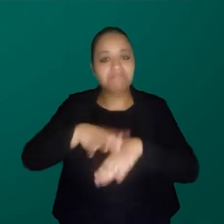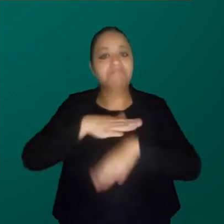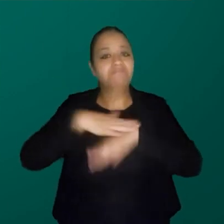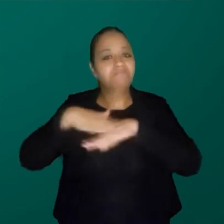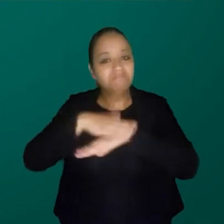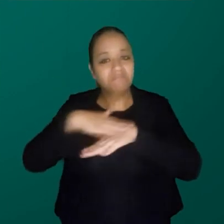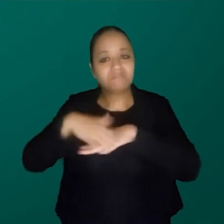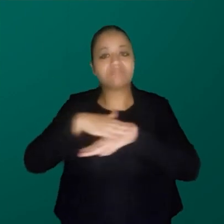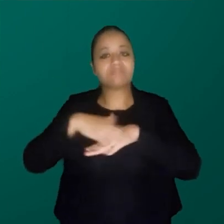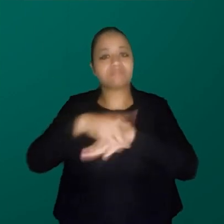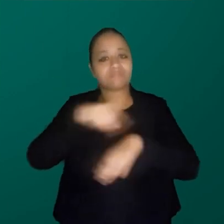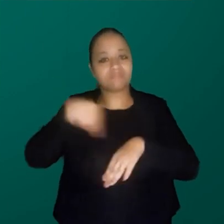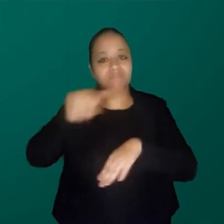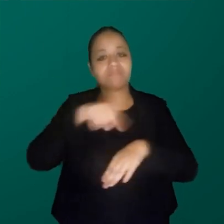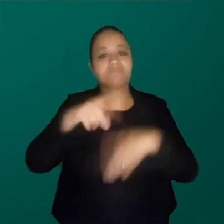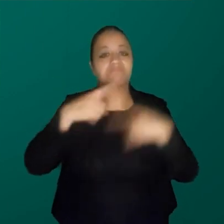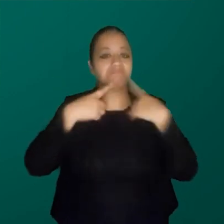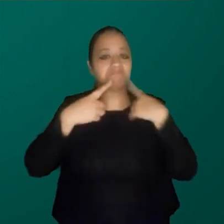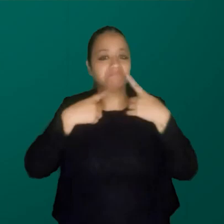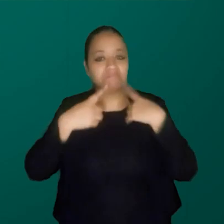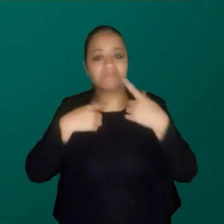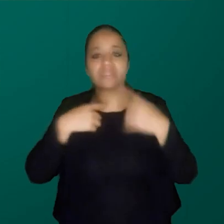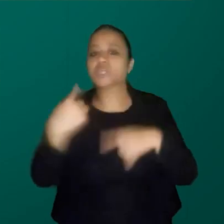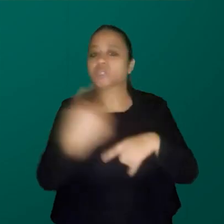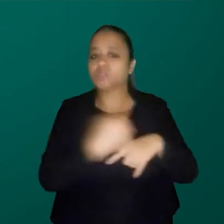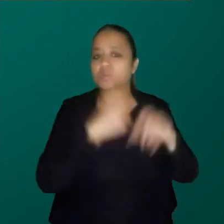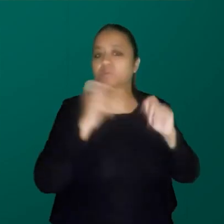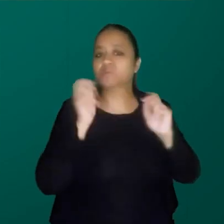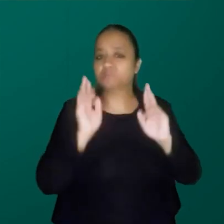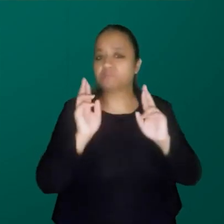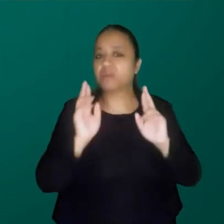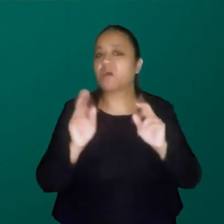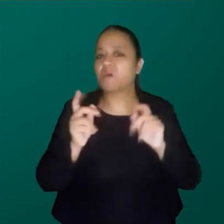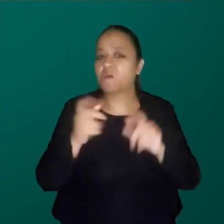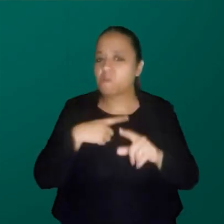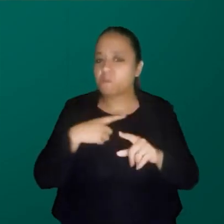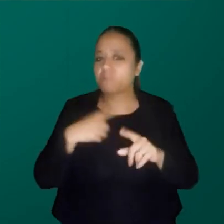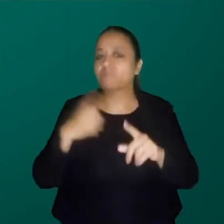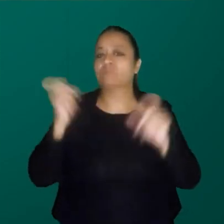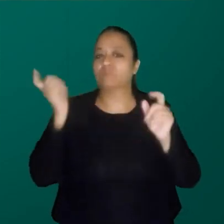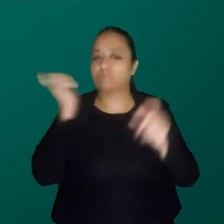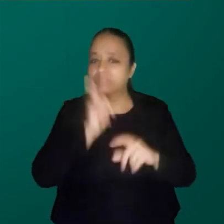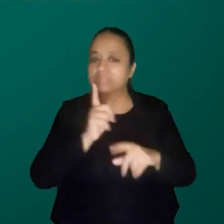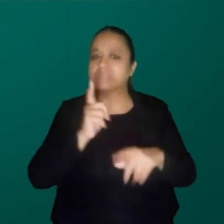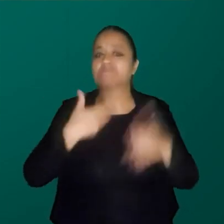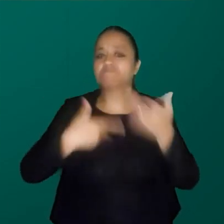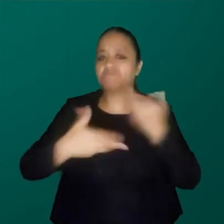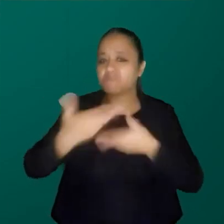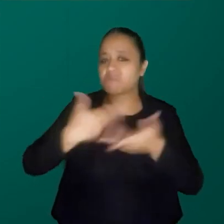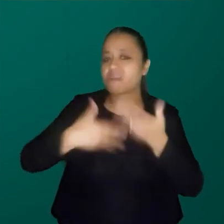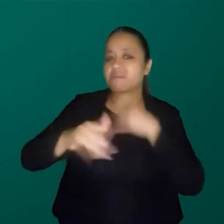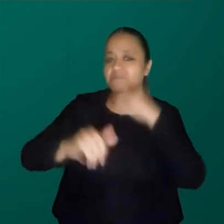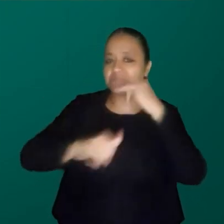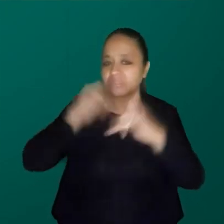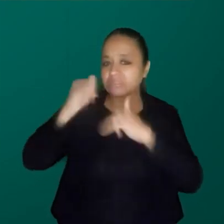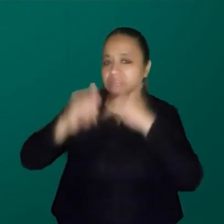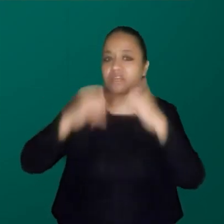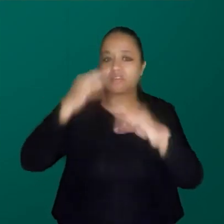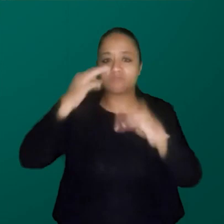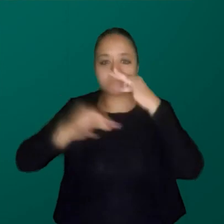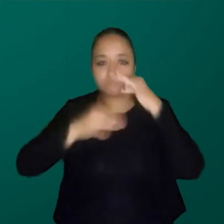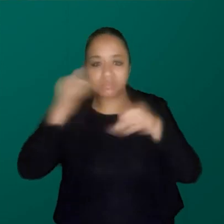assim, conversar com vocês, eu realmente tenho essa expectativa de que a gente consiga trocar algumas ideias aqui depois que todo mundo falar, porque